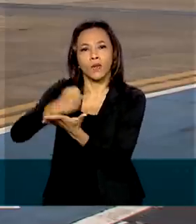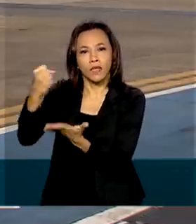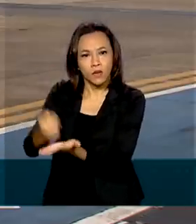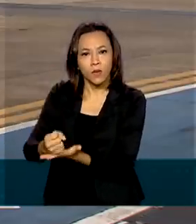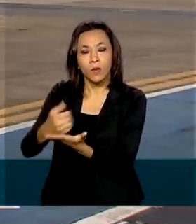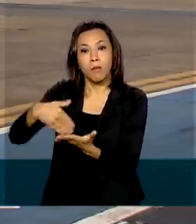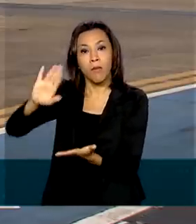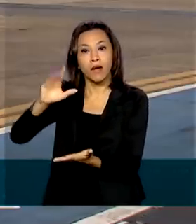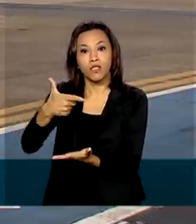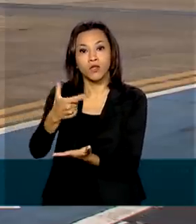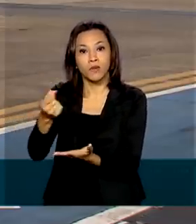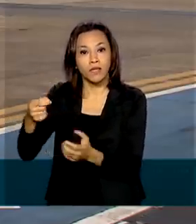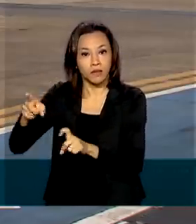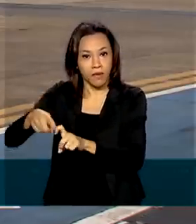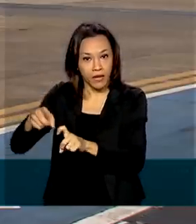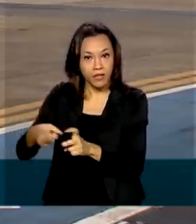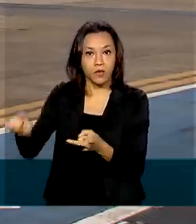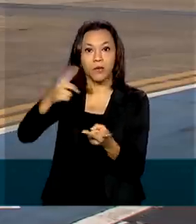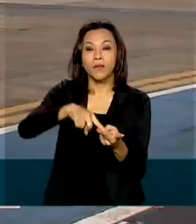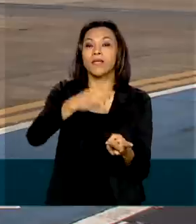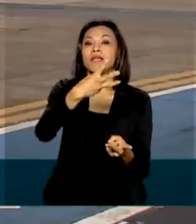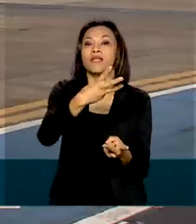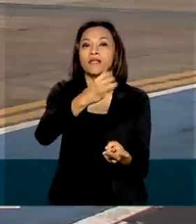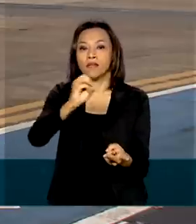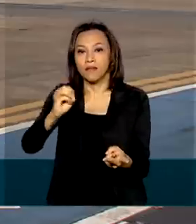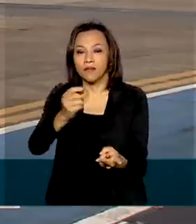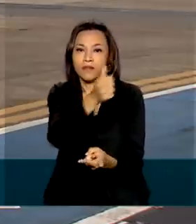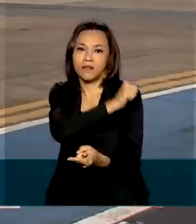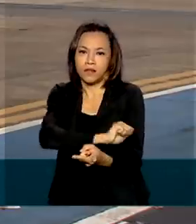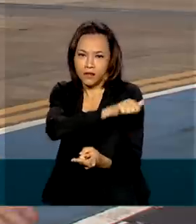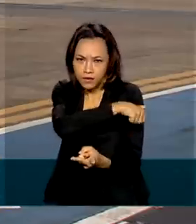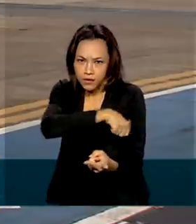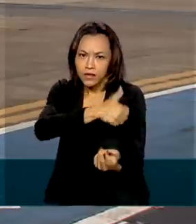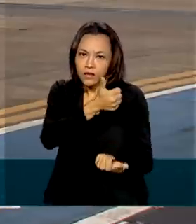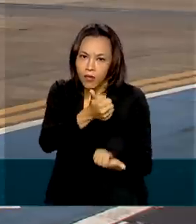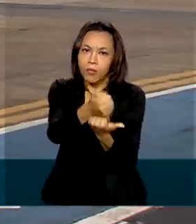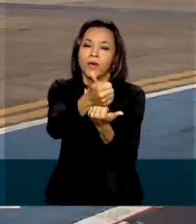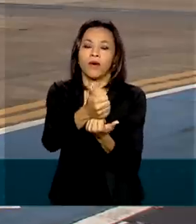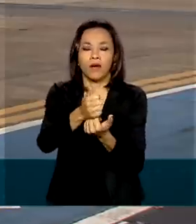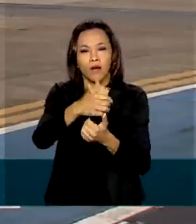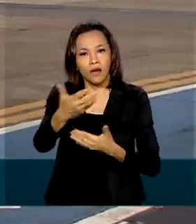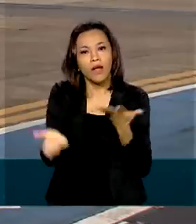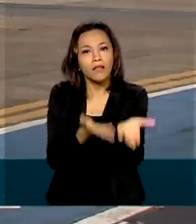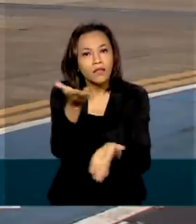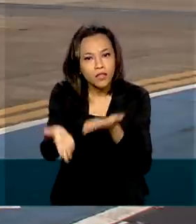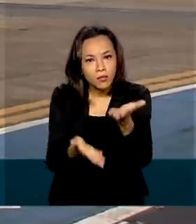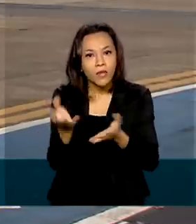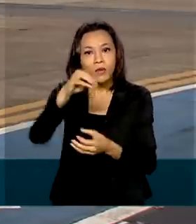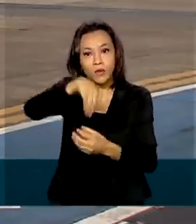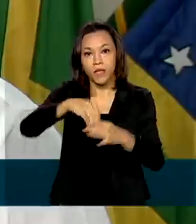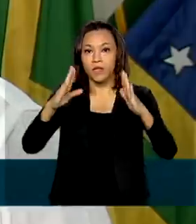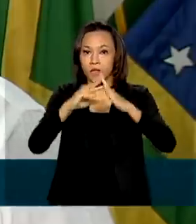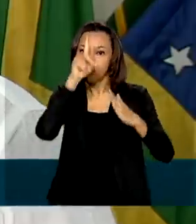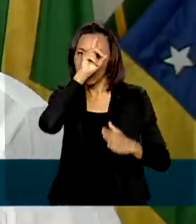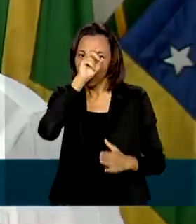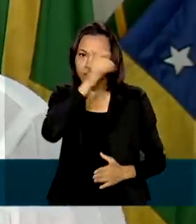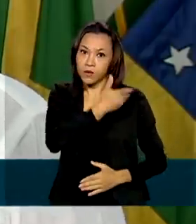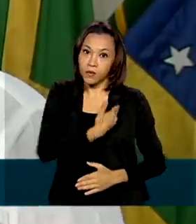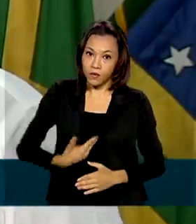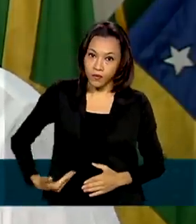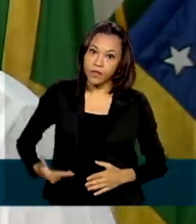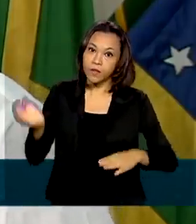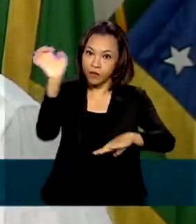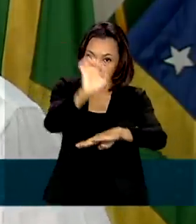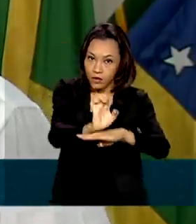médicos e 300 enfermeiros que vão reforçar o atendimento da rede de saúde pública em Manaus. A reunião